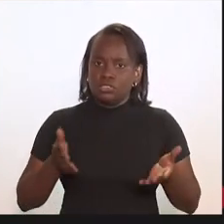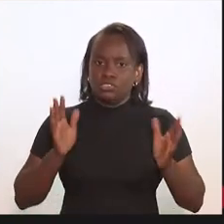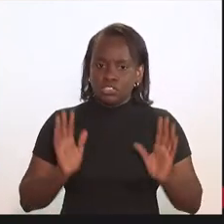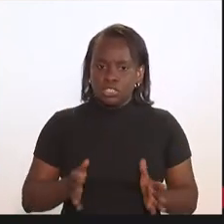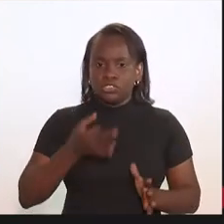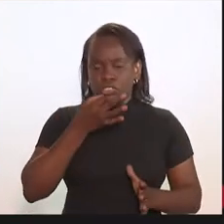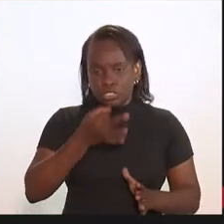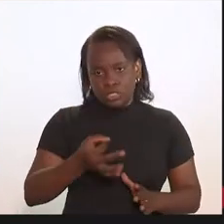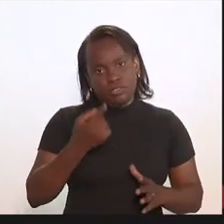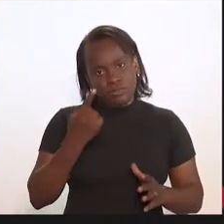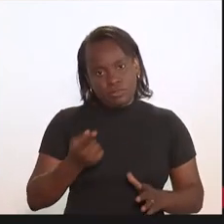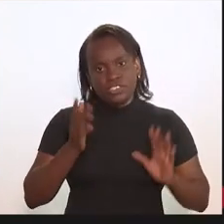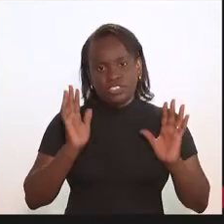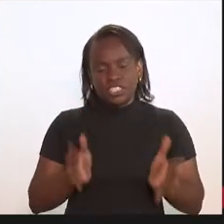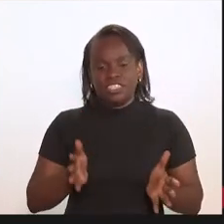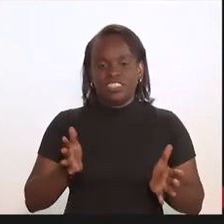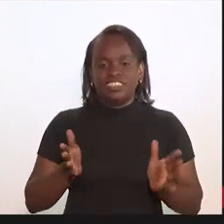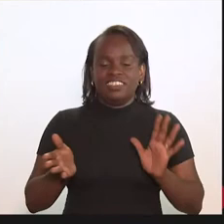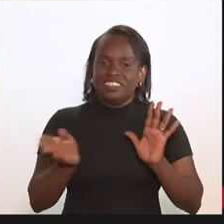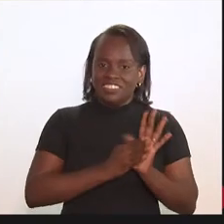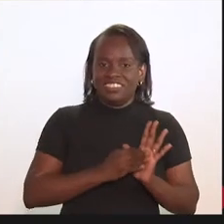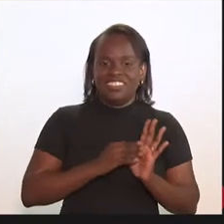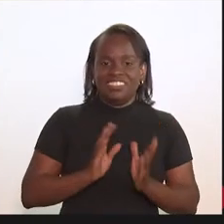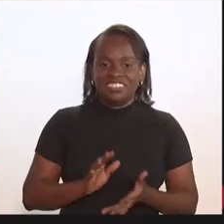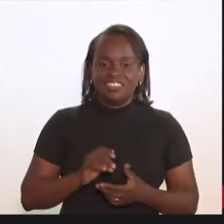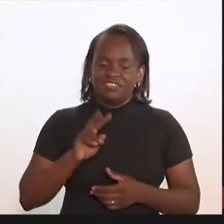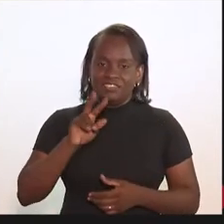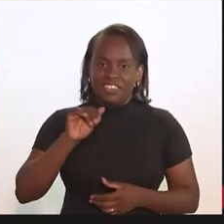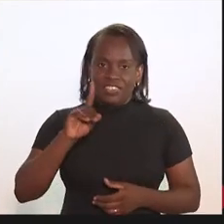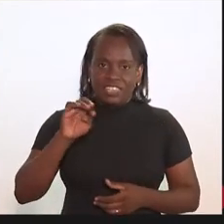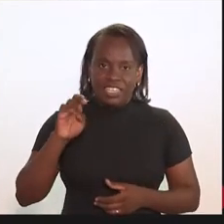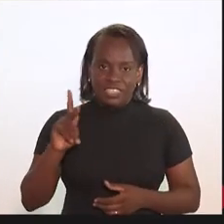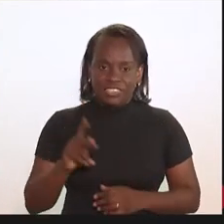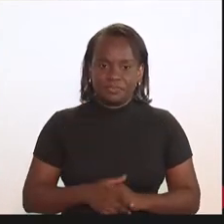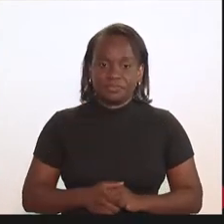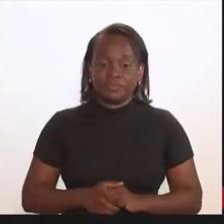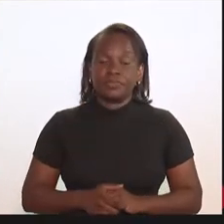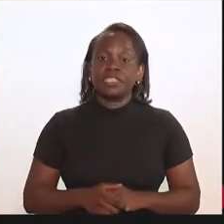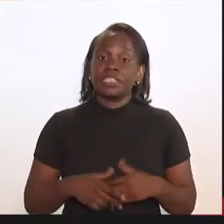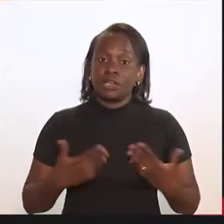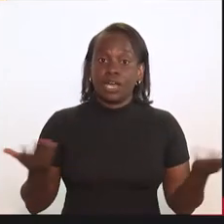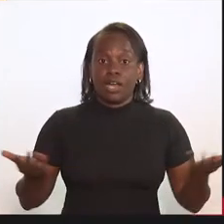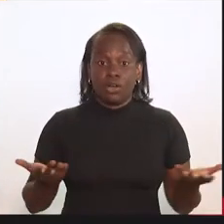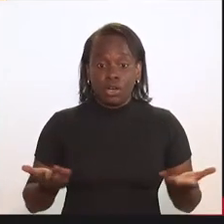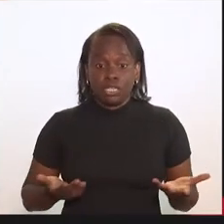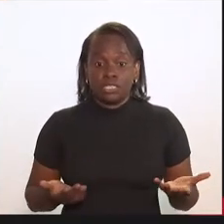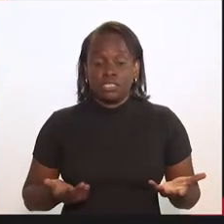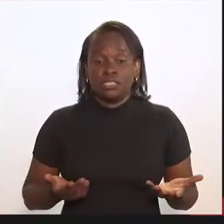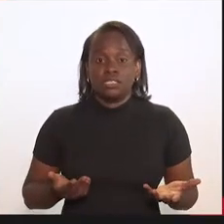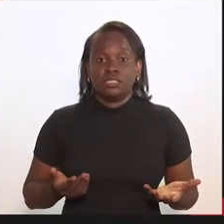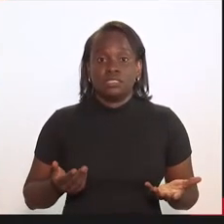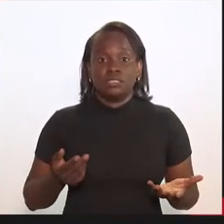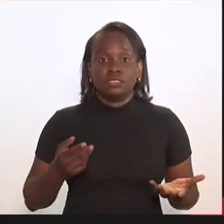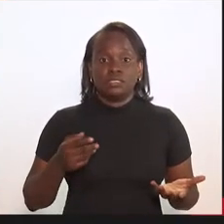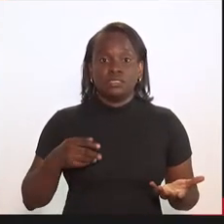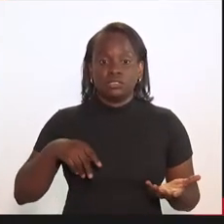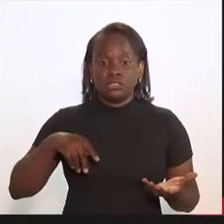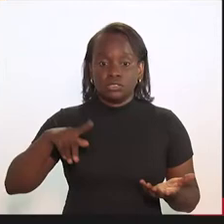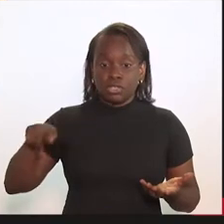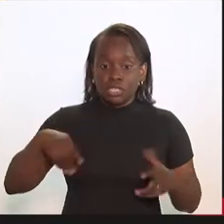Então, já é uma das sugestões aqui que já está anotada, Valdésio. E agora, em relação às